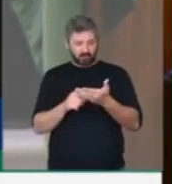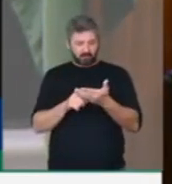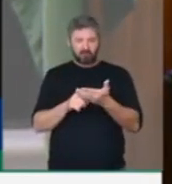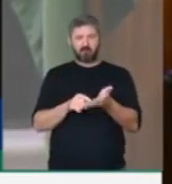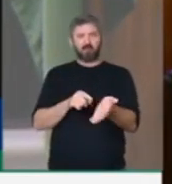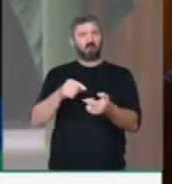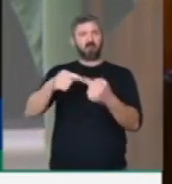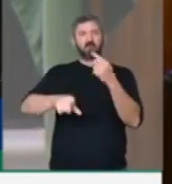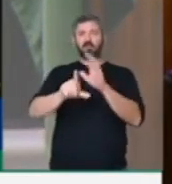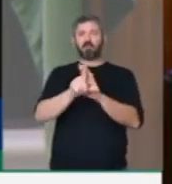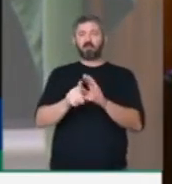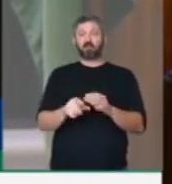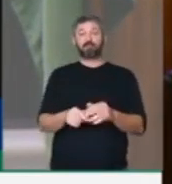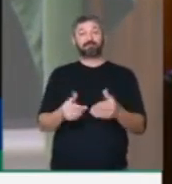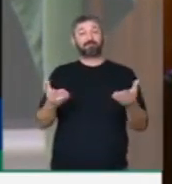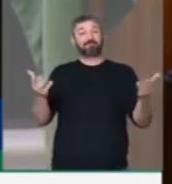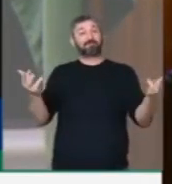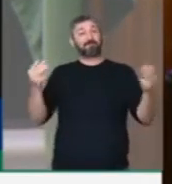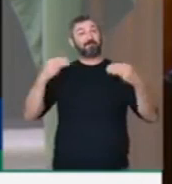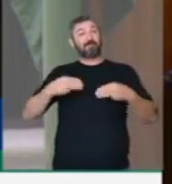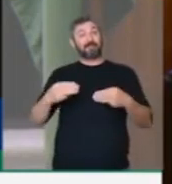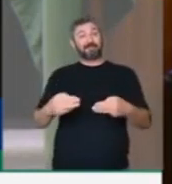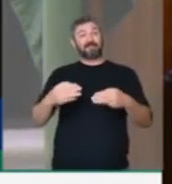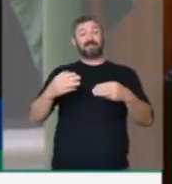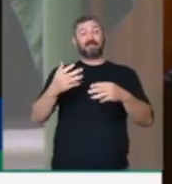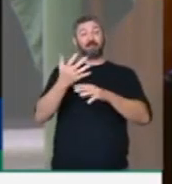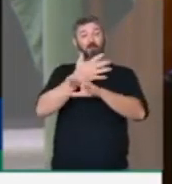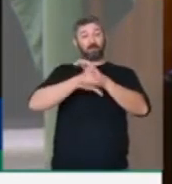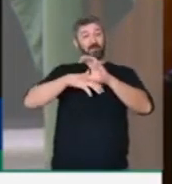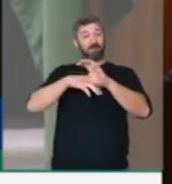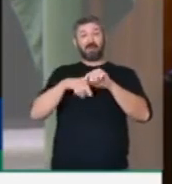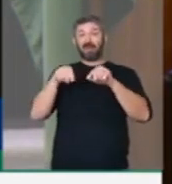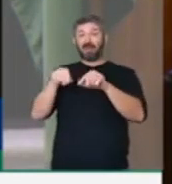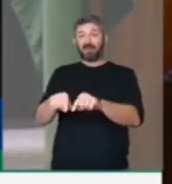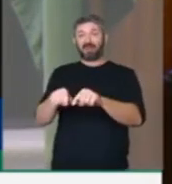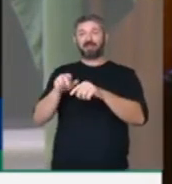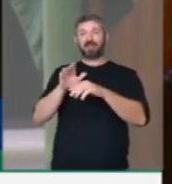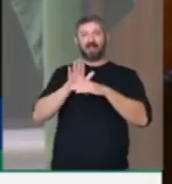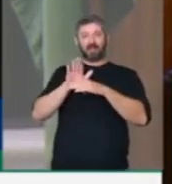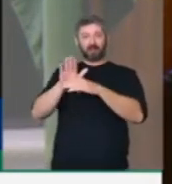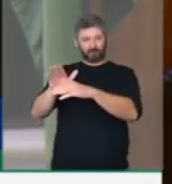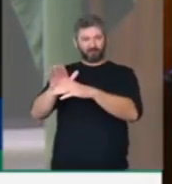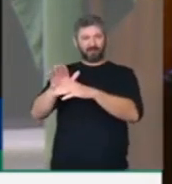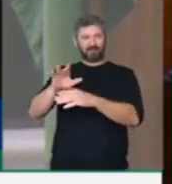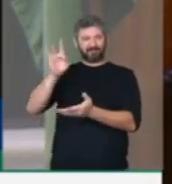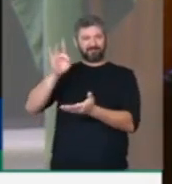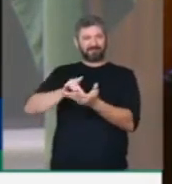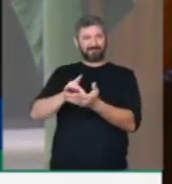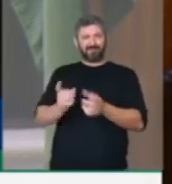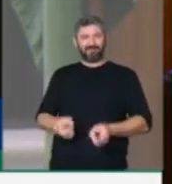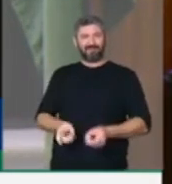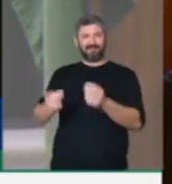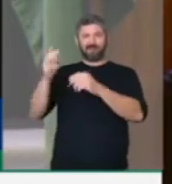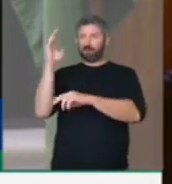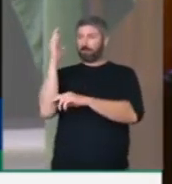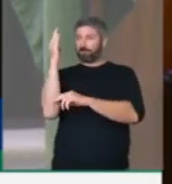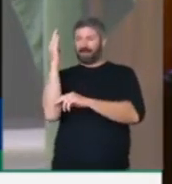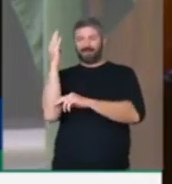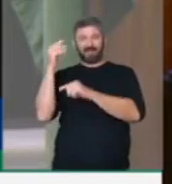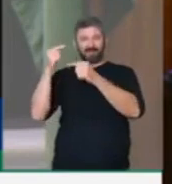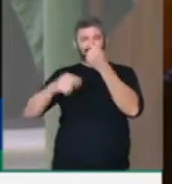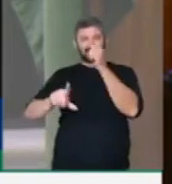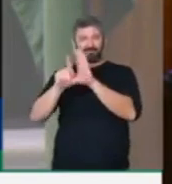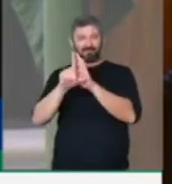esse o papel do Ministério do Meio Ambiente no país, ajudar a exportar madeiras ilegalmente.